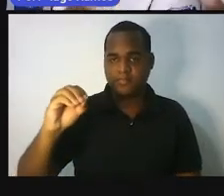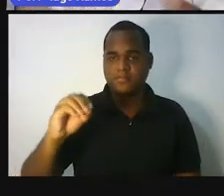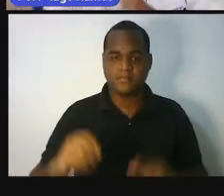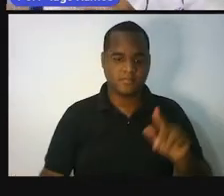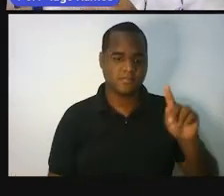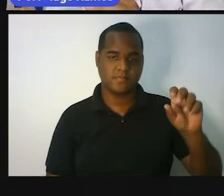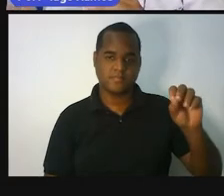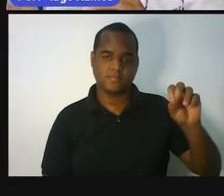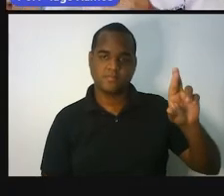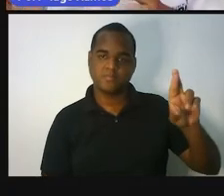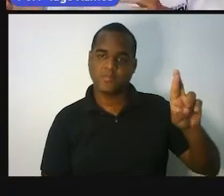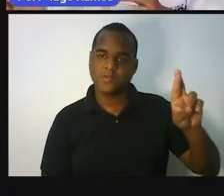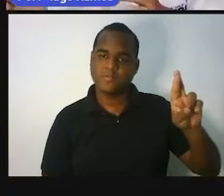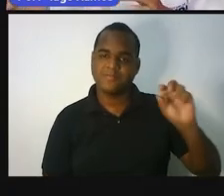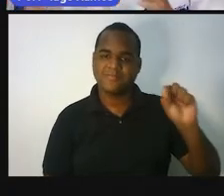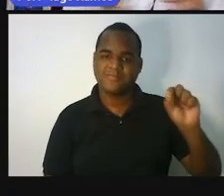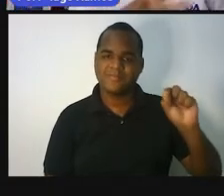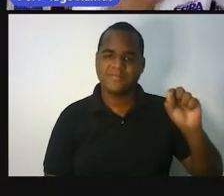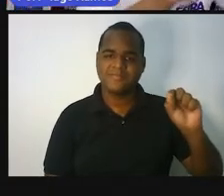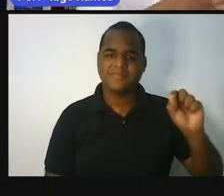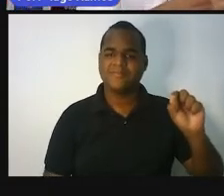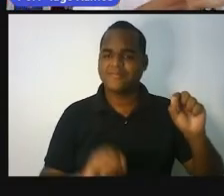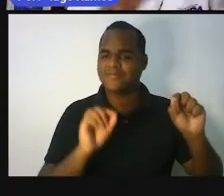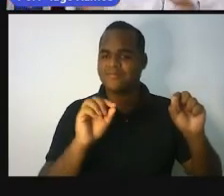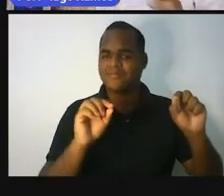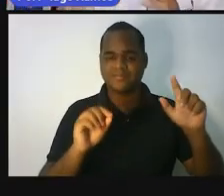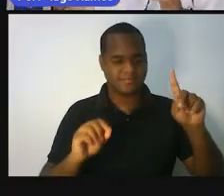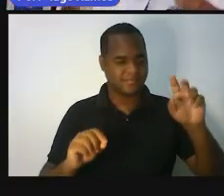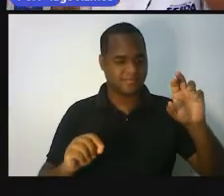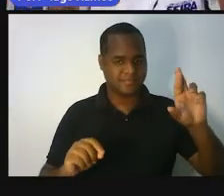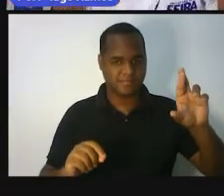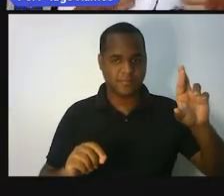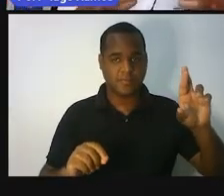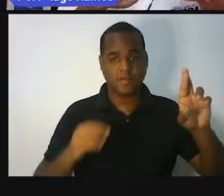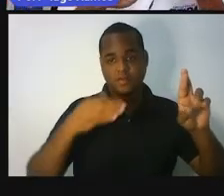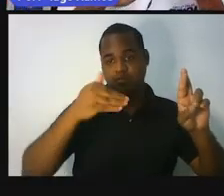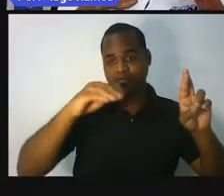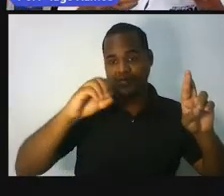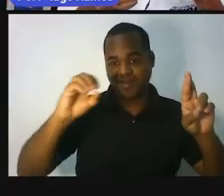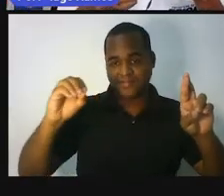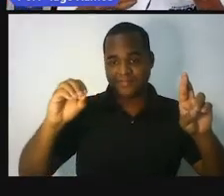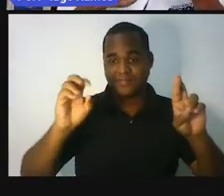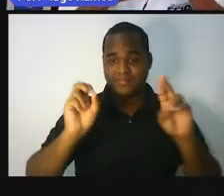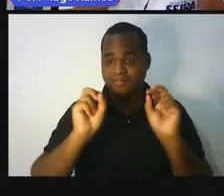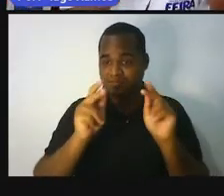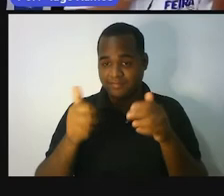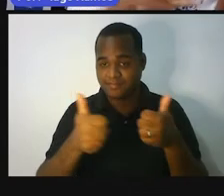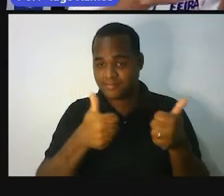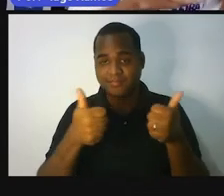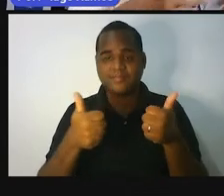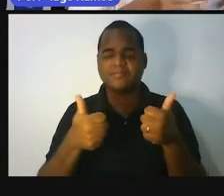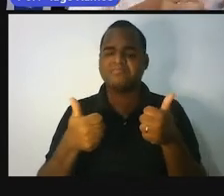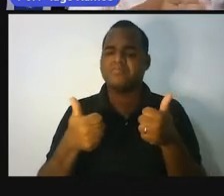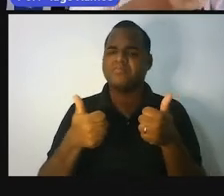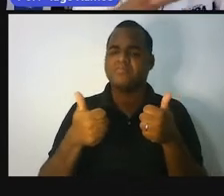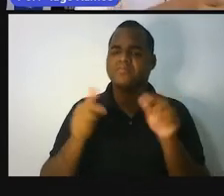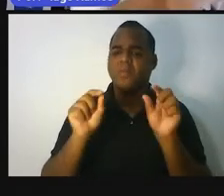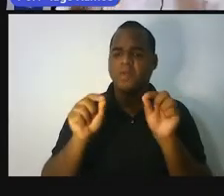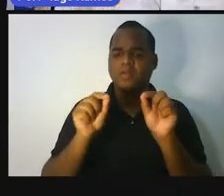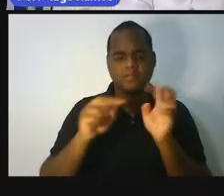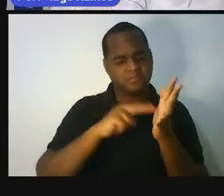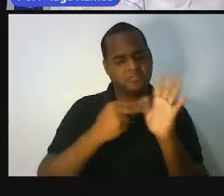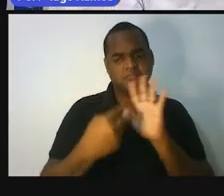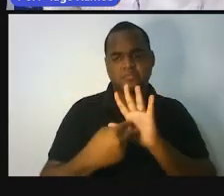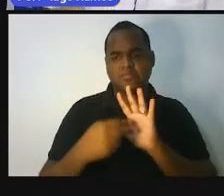porcentagem, então significa por cem. Isso. Mas o que, professor, que é